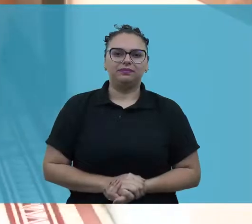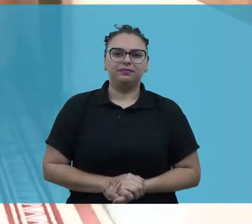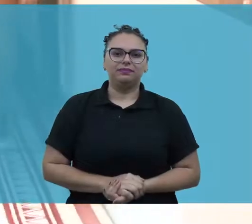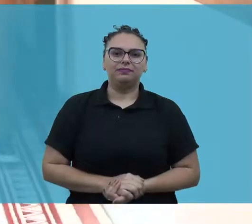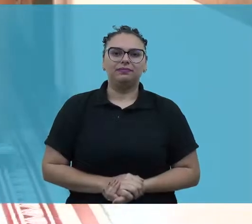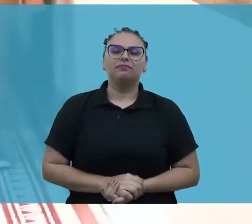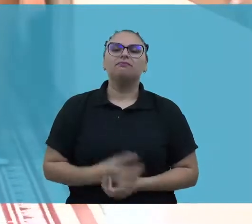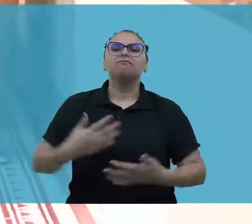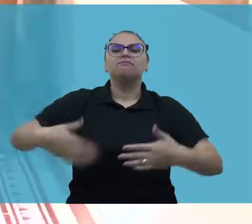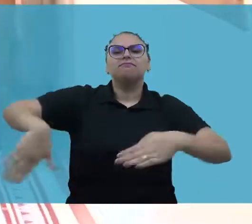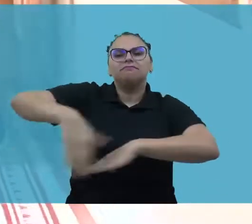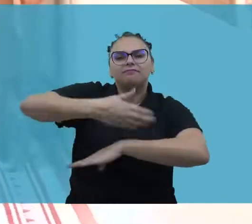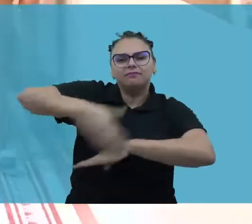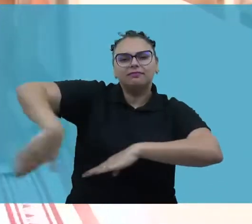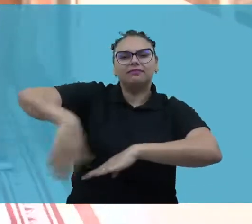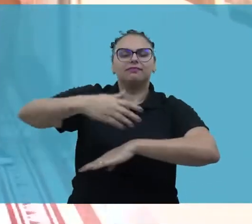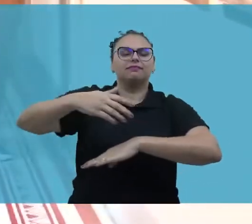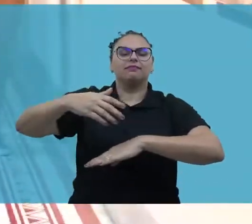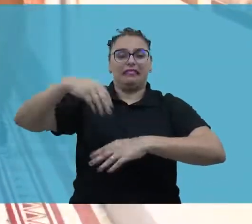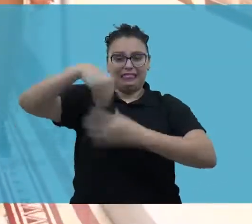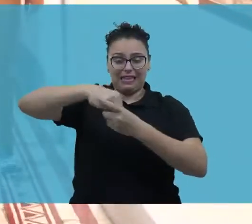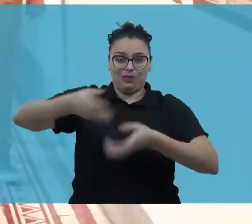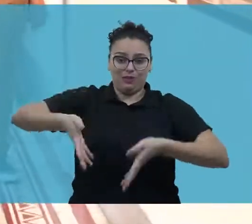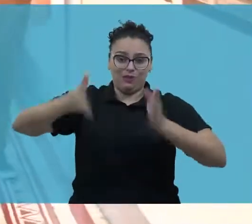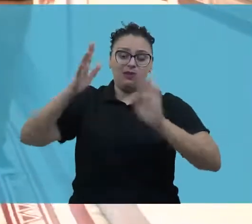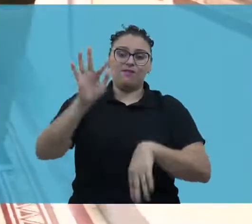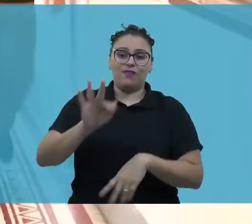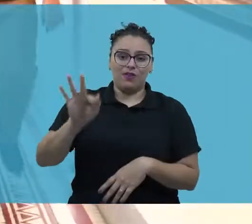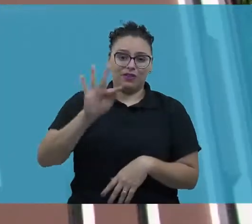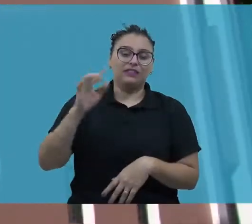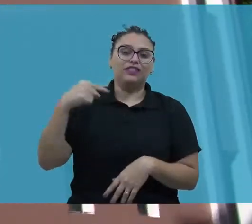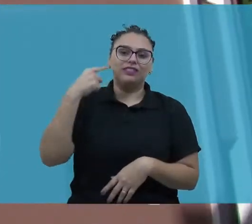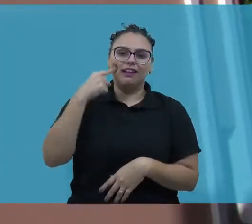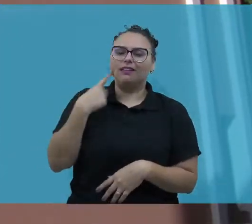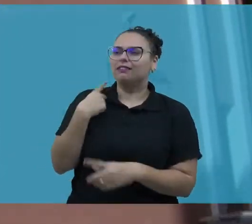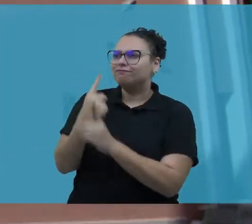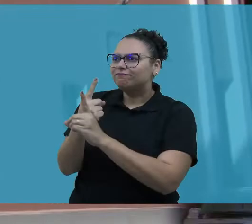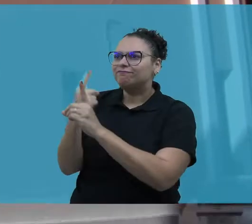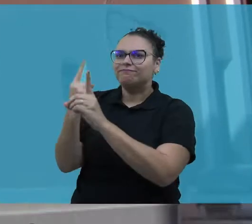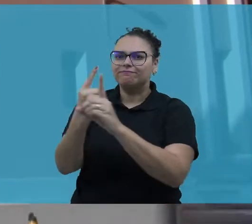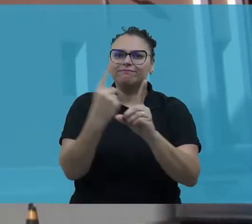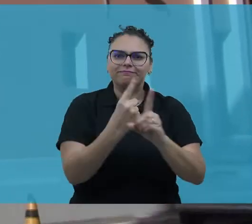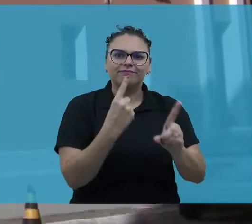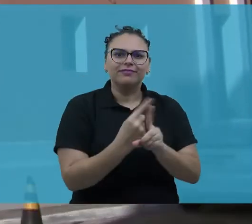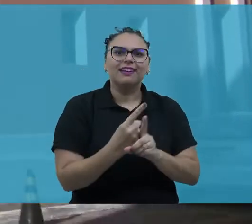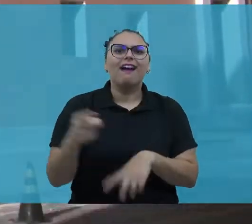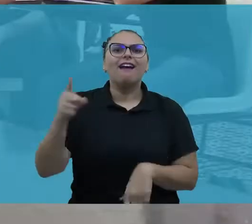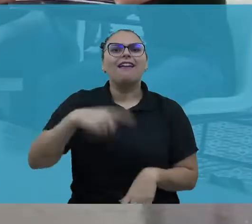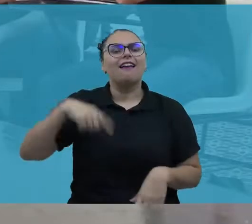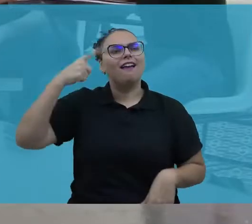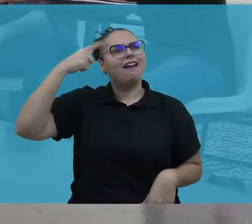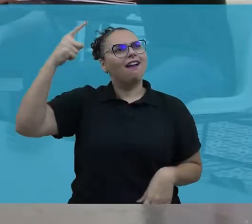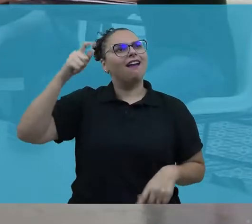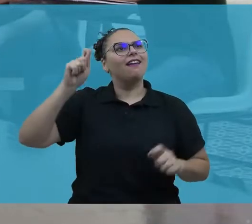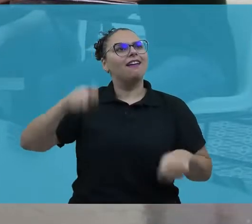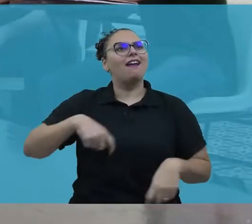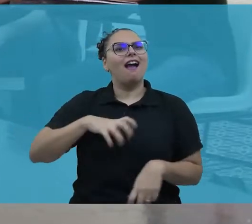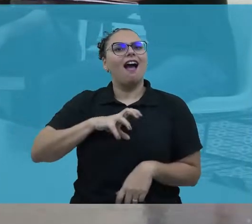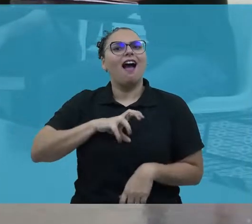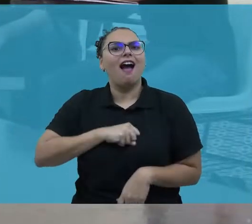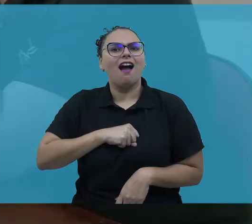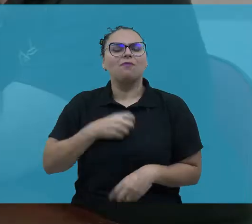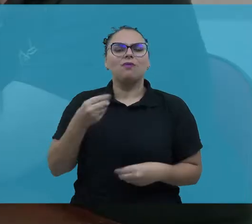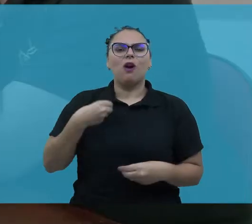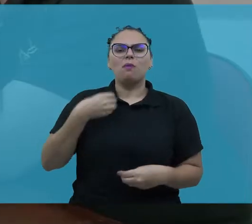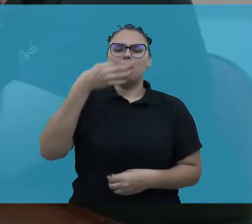Eles se conheceram nos corredores da Faculdade de Direito da Universidade Federal do Ceará e descobriram juntos